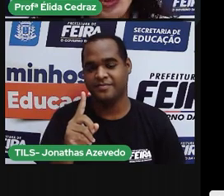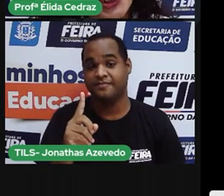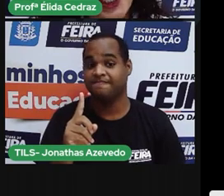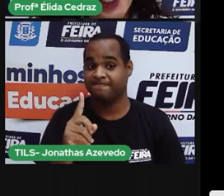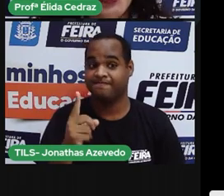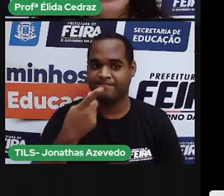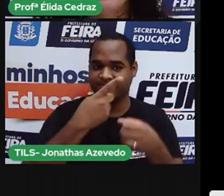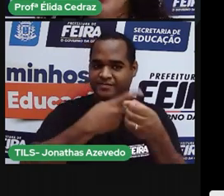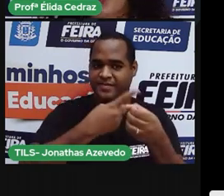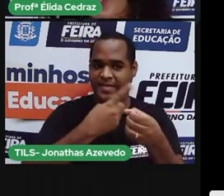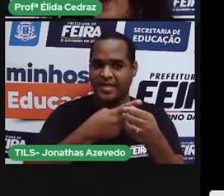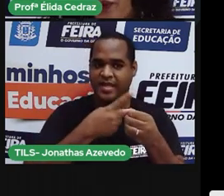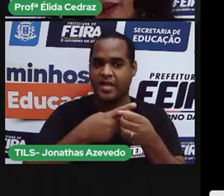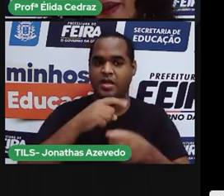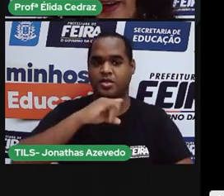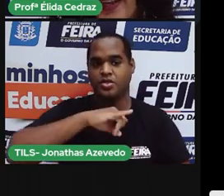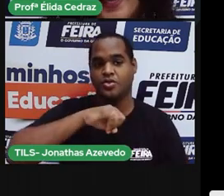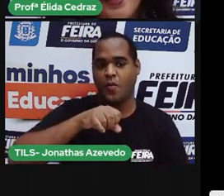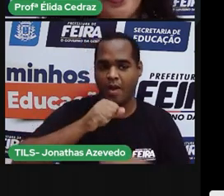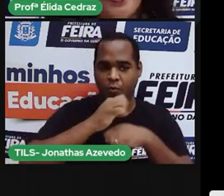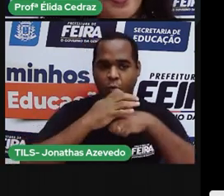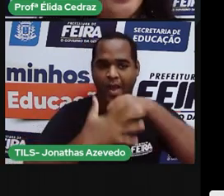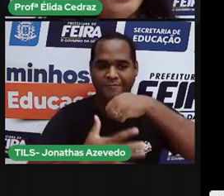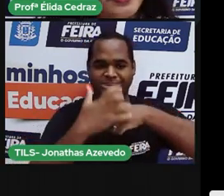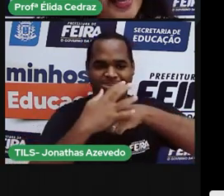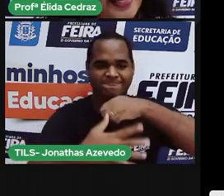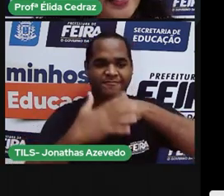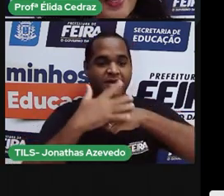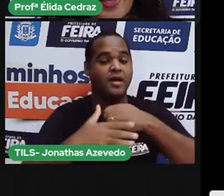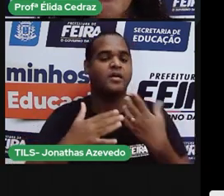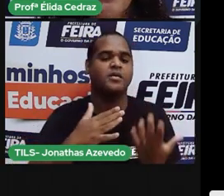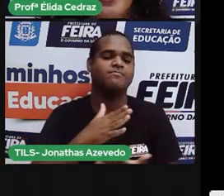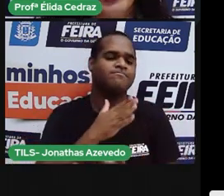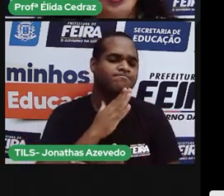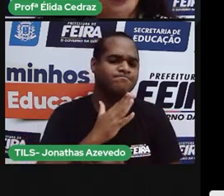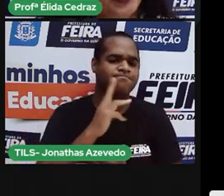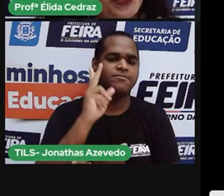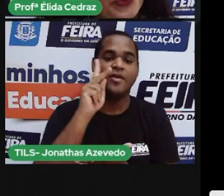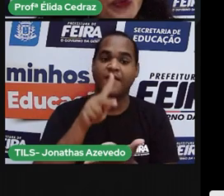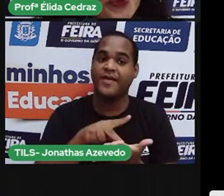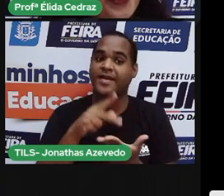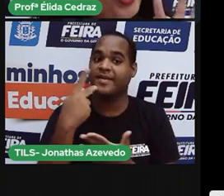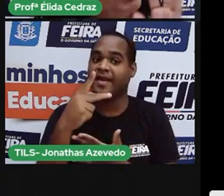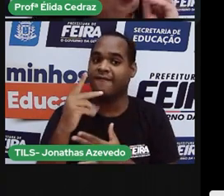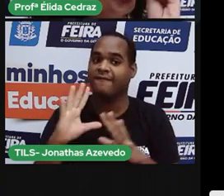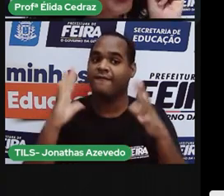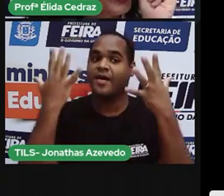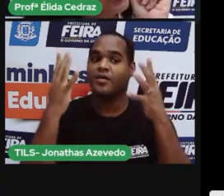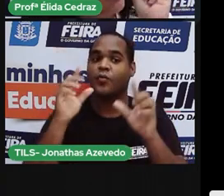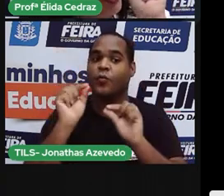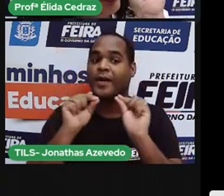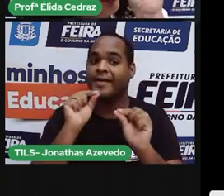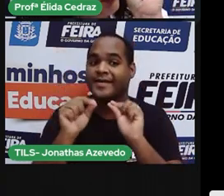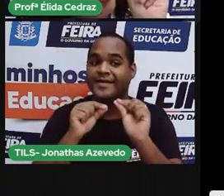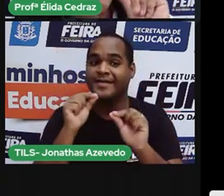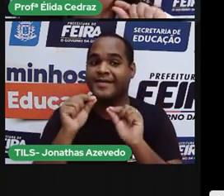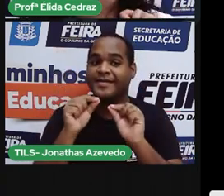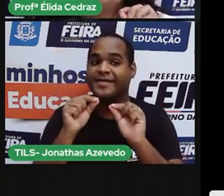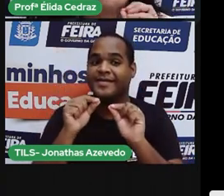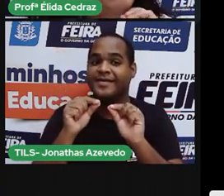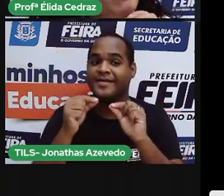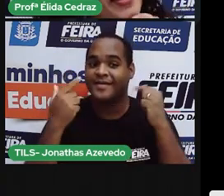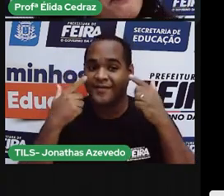No distrito de Jaguara, é realizada a festa do... De olho nas fotos,